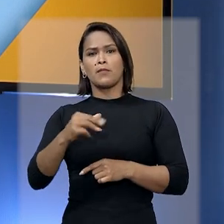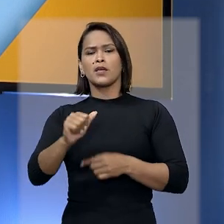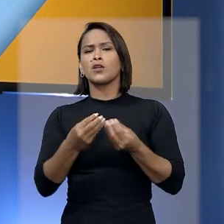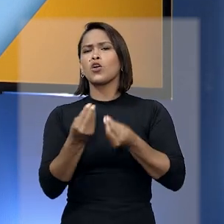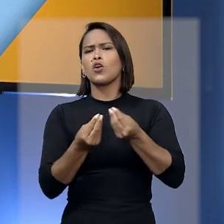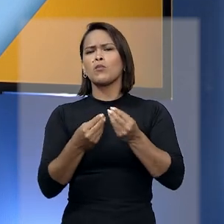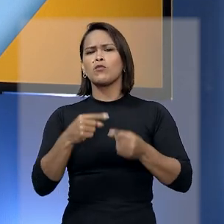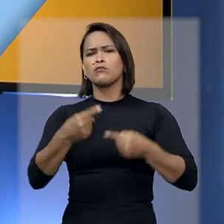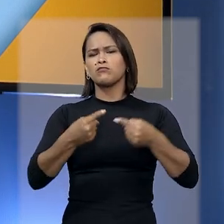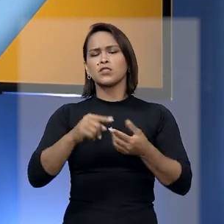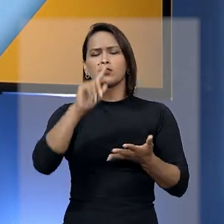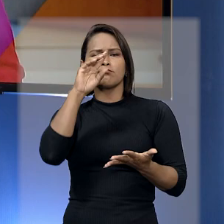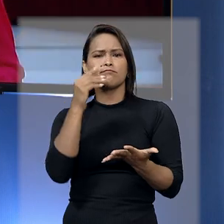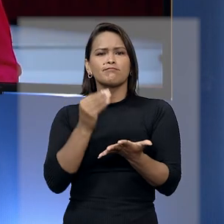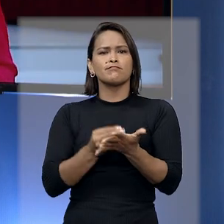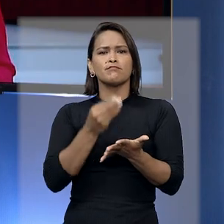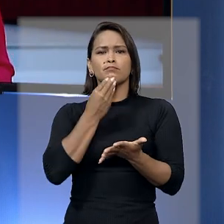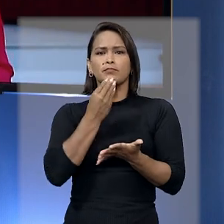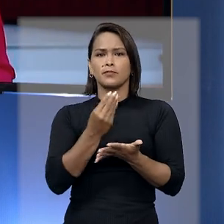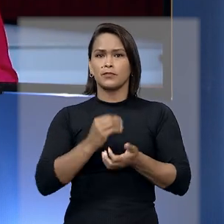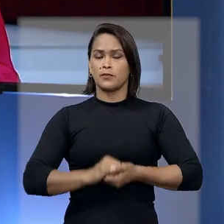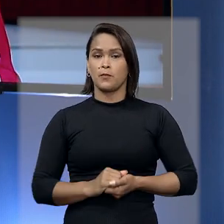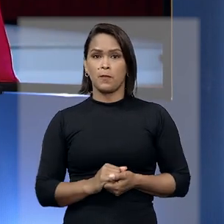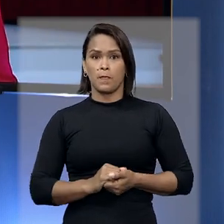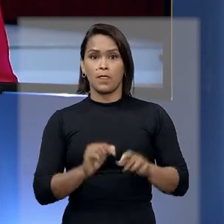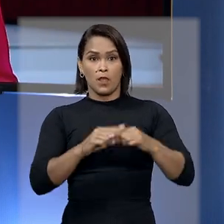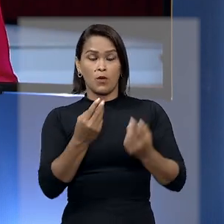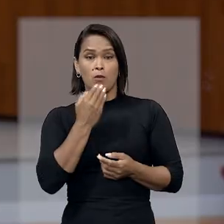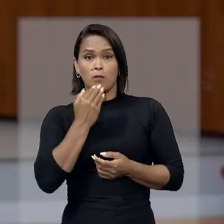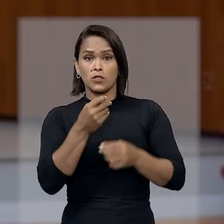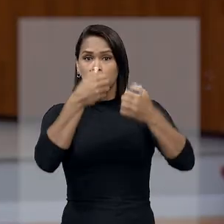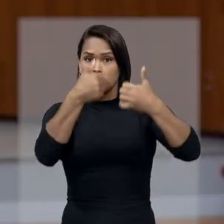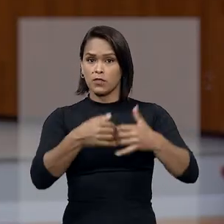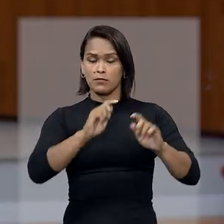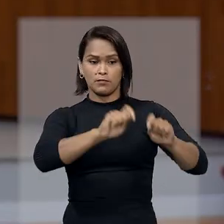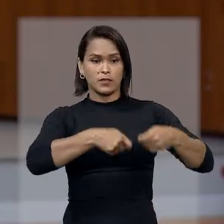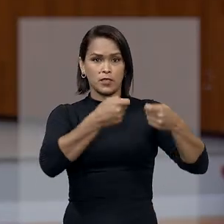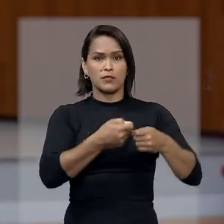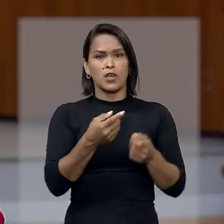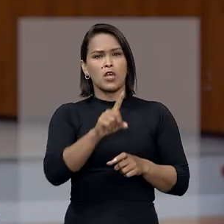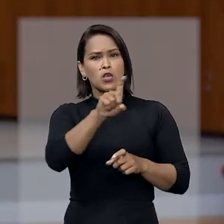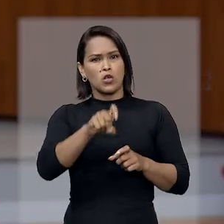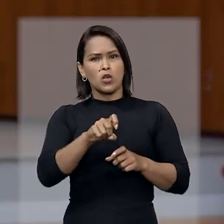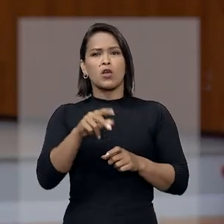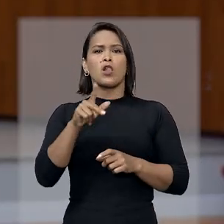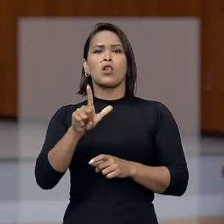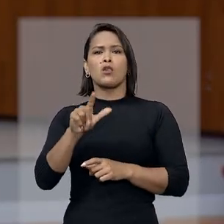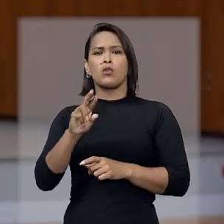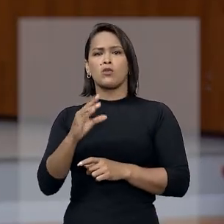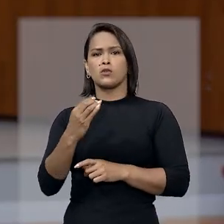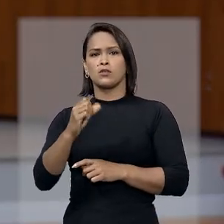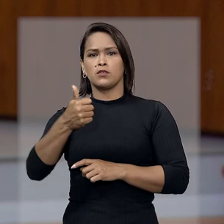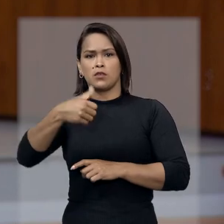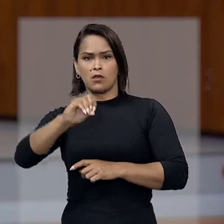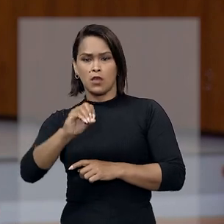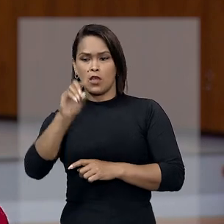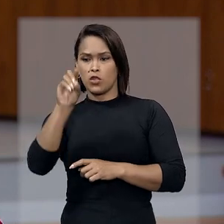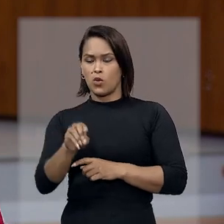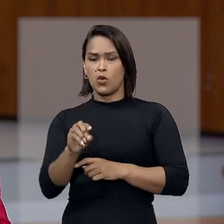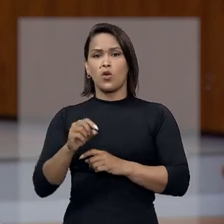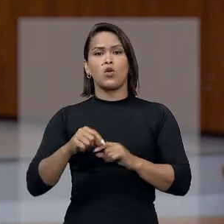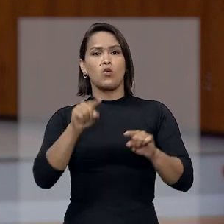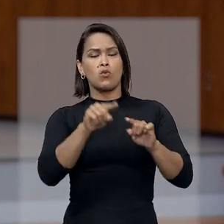como foi esse último pedido? O pedido foi feito pela defesa do ex-produtor Luciano Augusto Bonilha Leão,